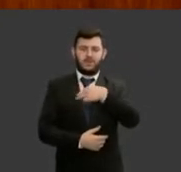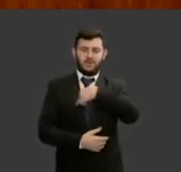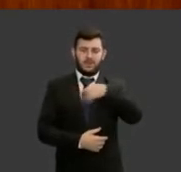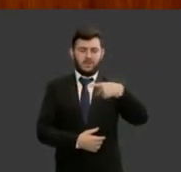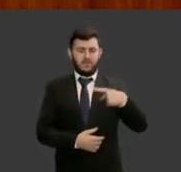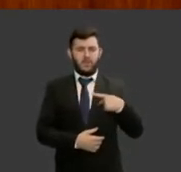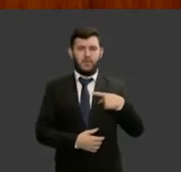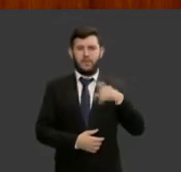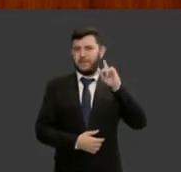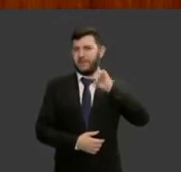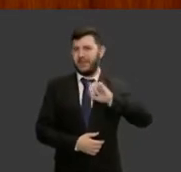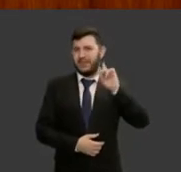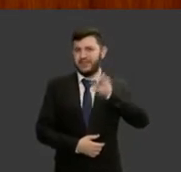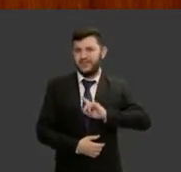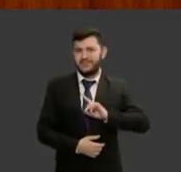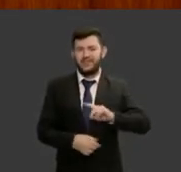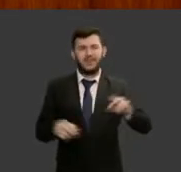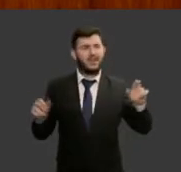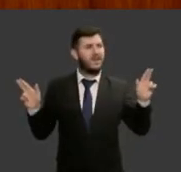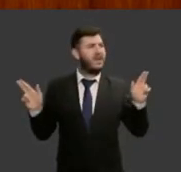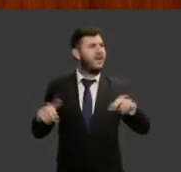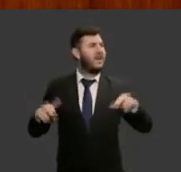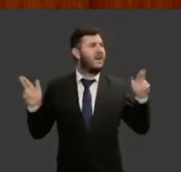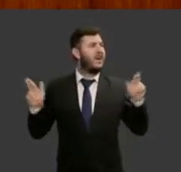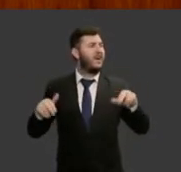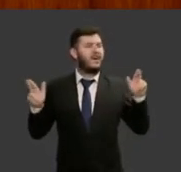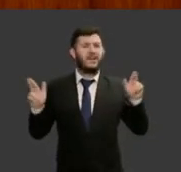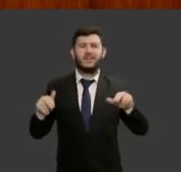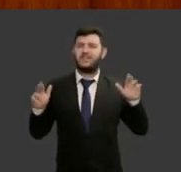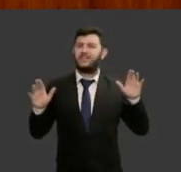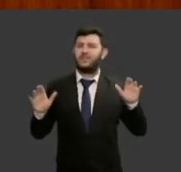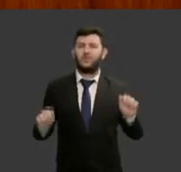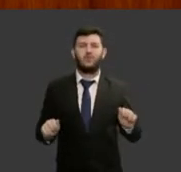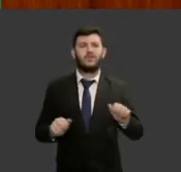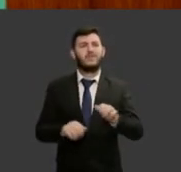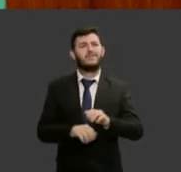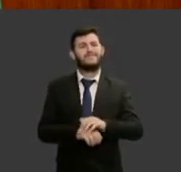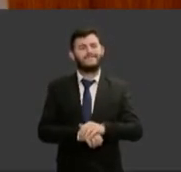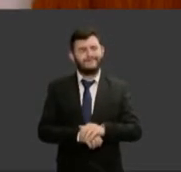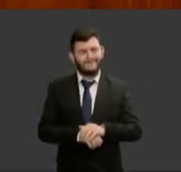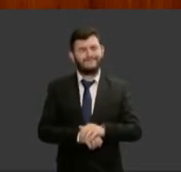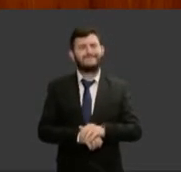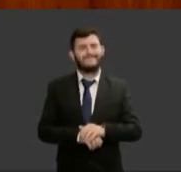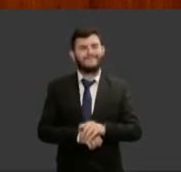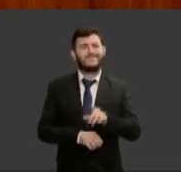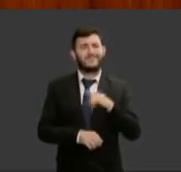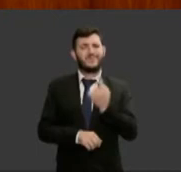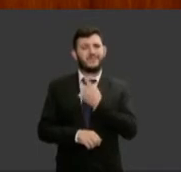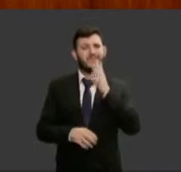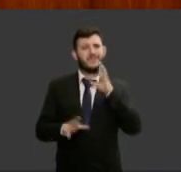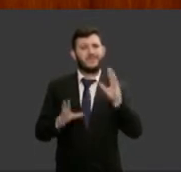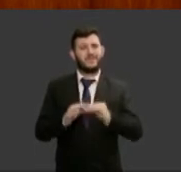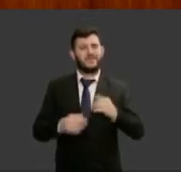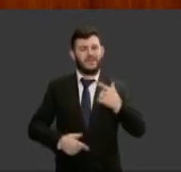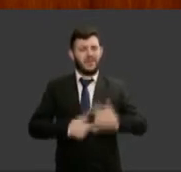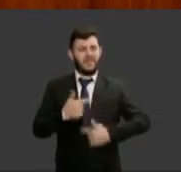então quando se chega ao ápice da carreira jurídica